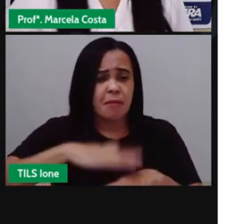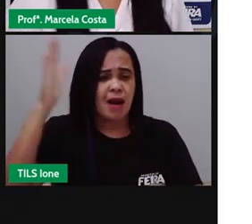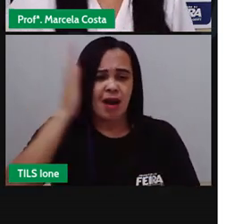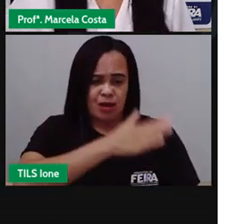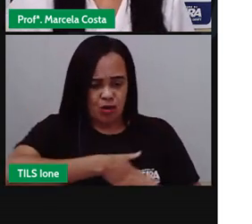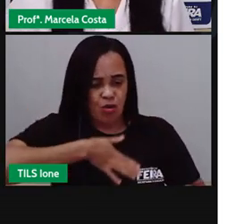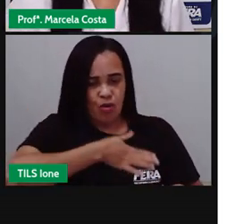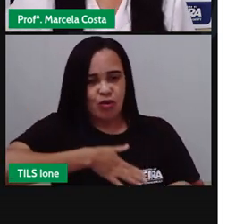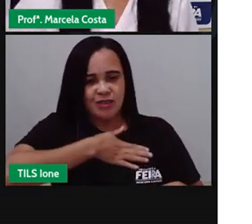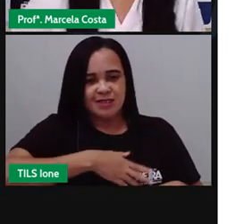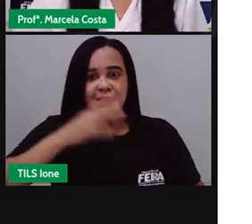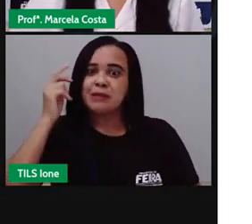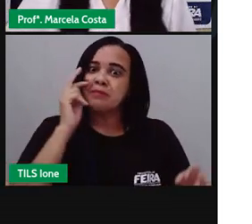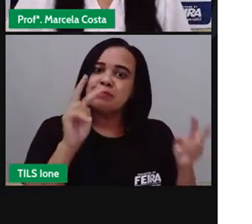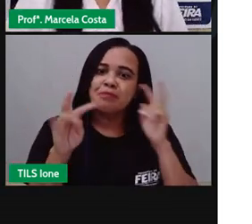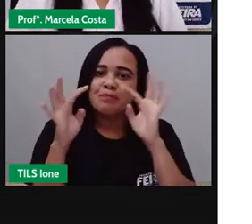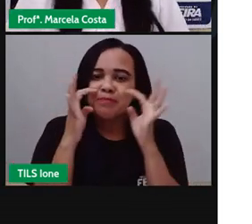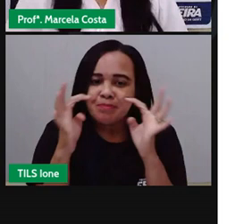observando aqui